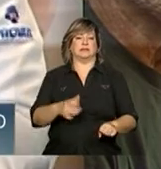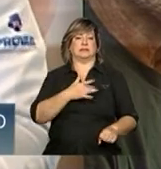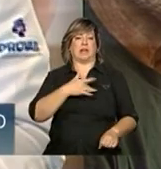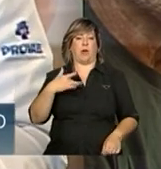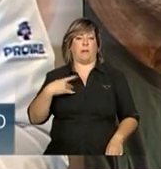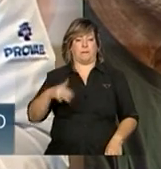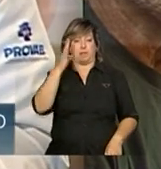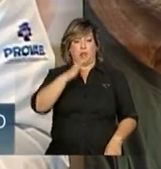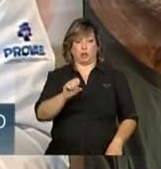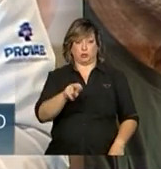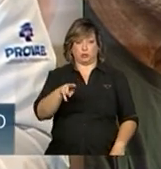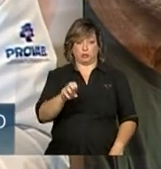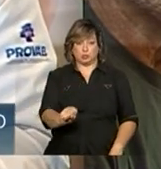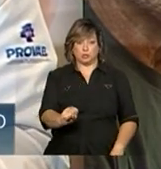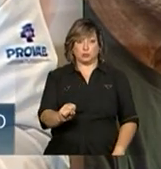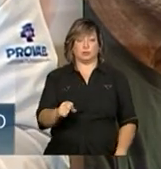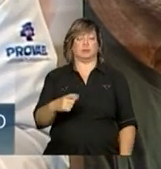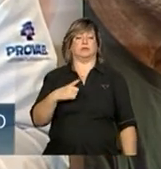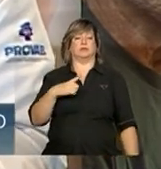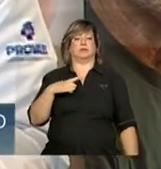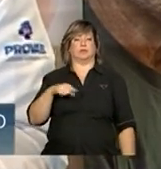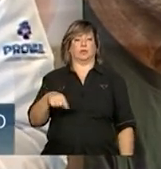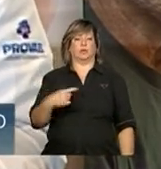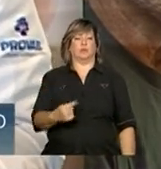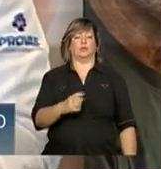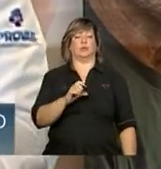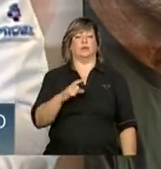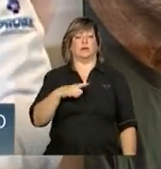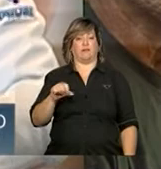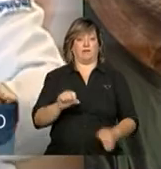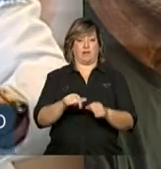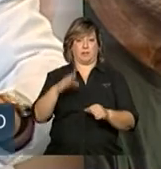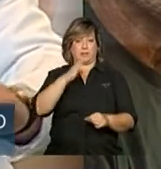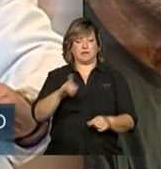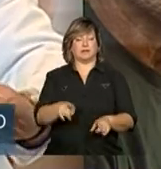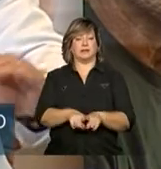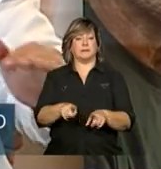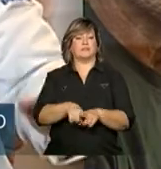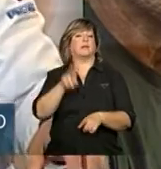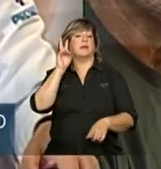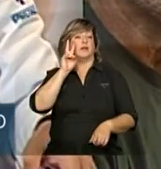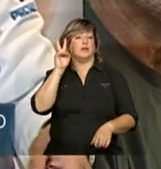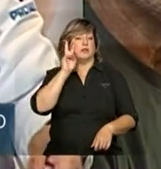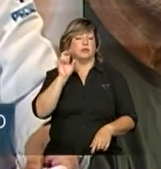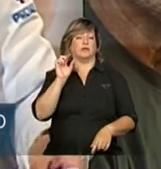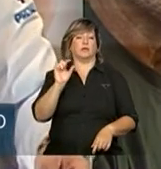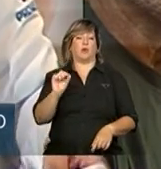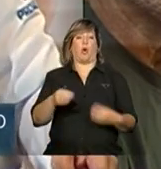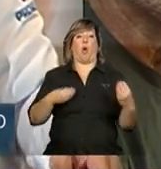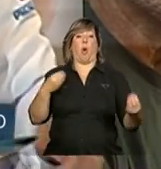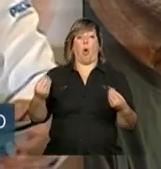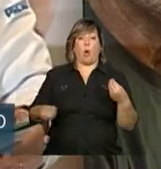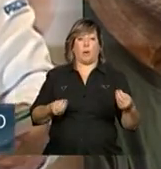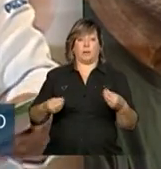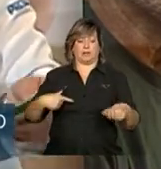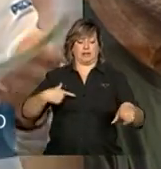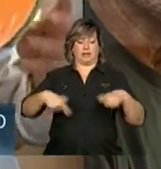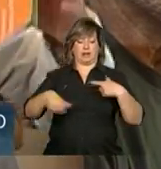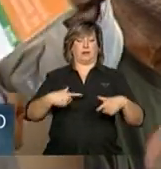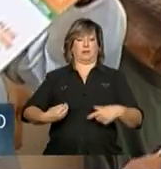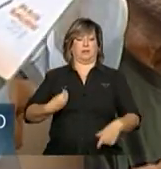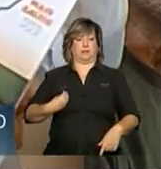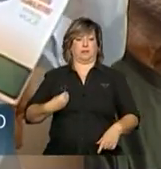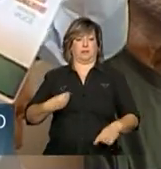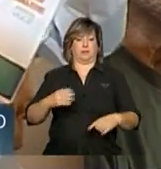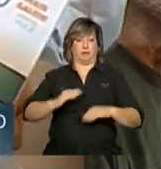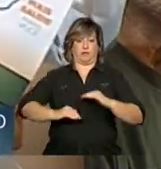estabelecem que construíram um sistema único SUS no Brasil, os aspectos referentes ao exercício profissional. Vocês terão acesso